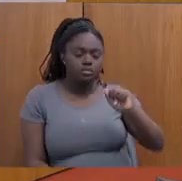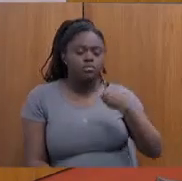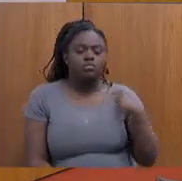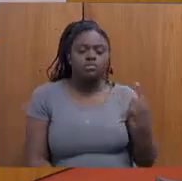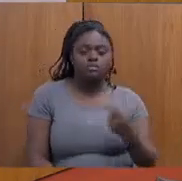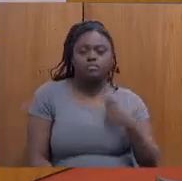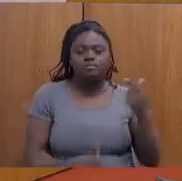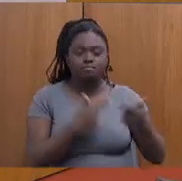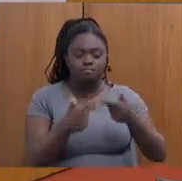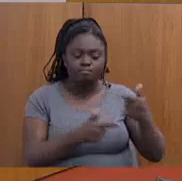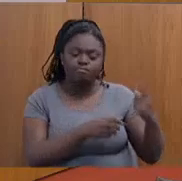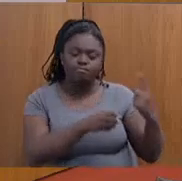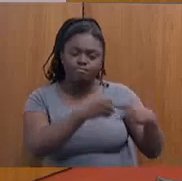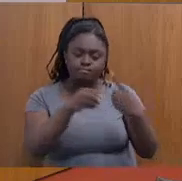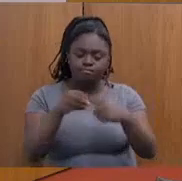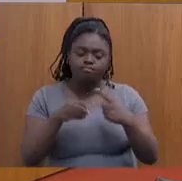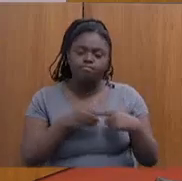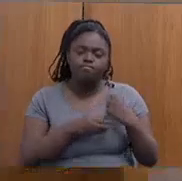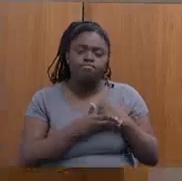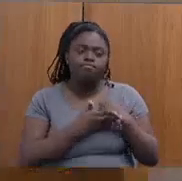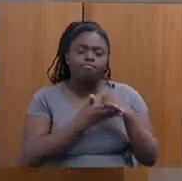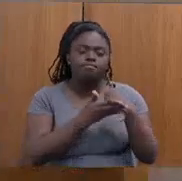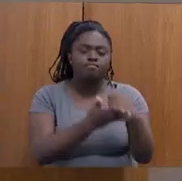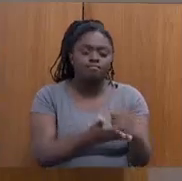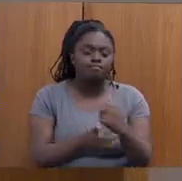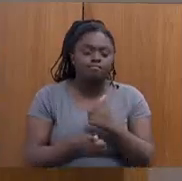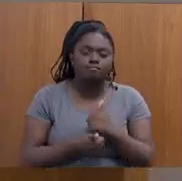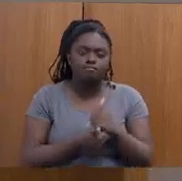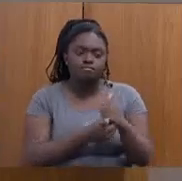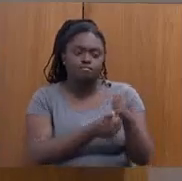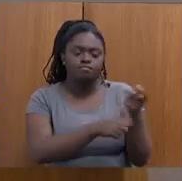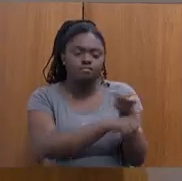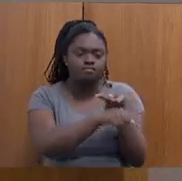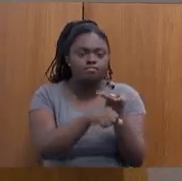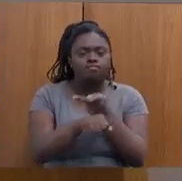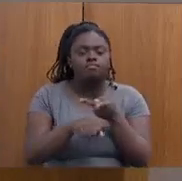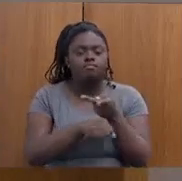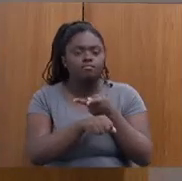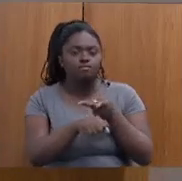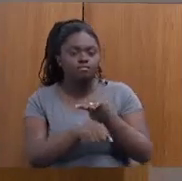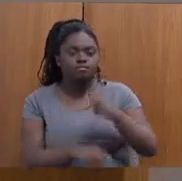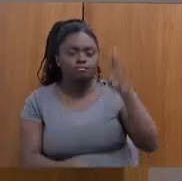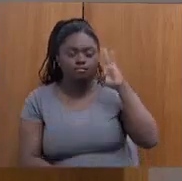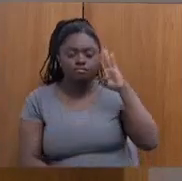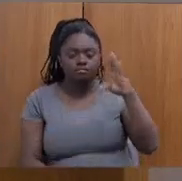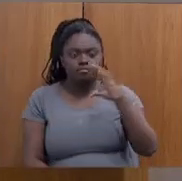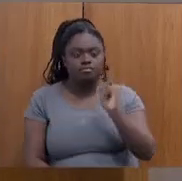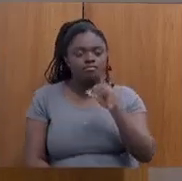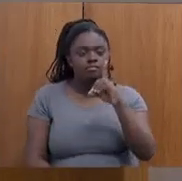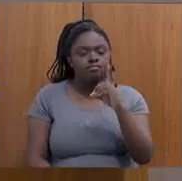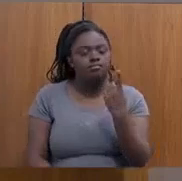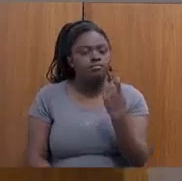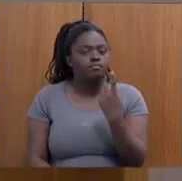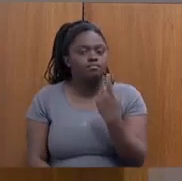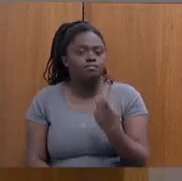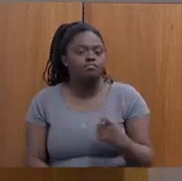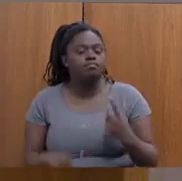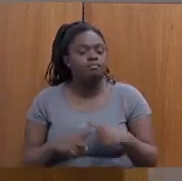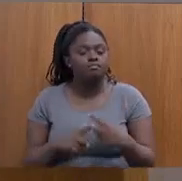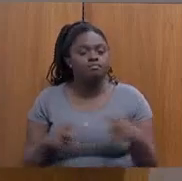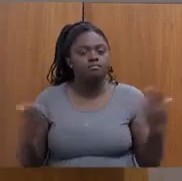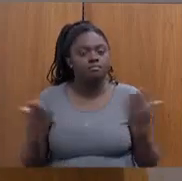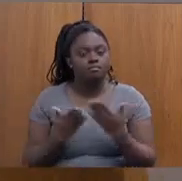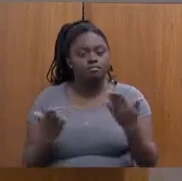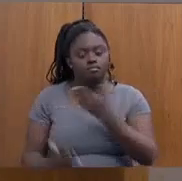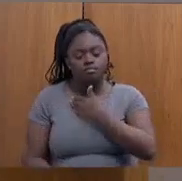municípios para ajudá-los no apoio dessa buscativa, principalmente no Cade Uni, porque agora a recomendação do governo federal